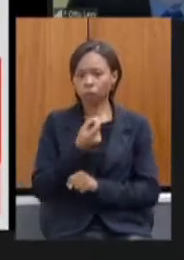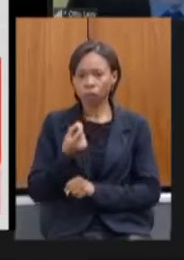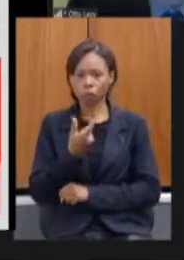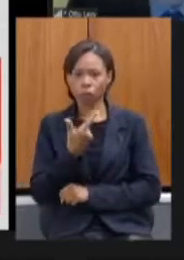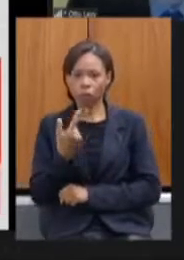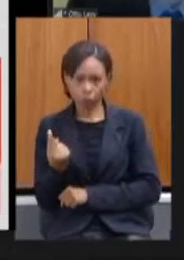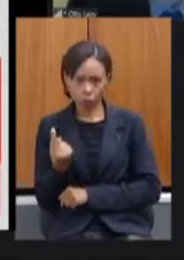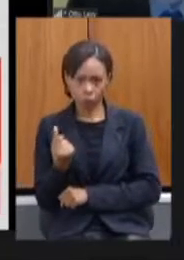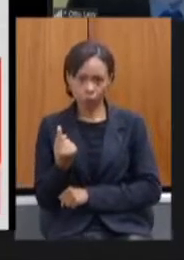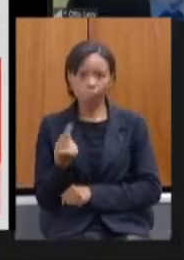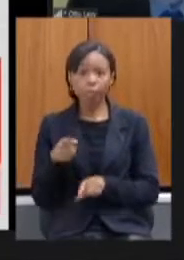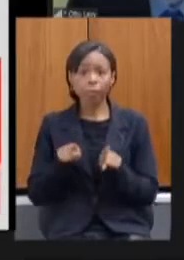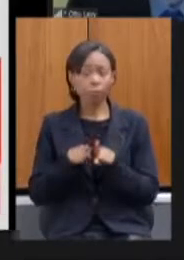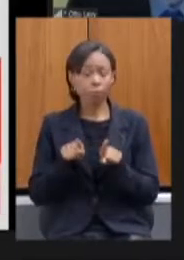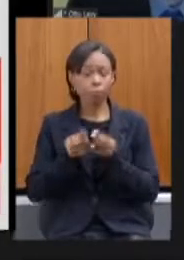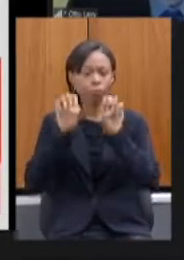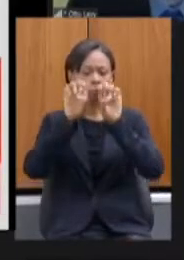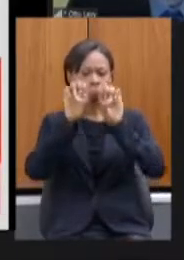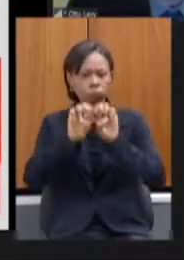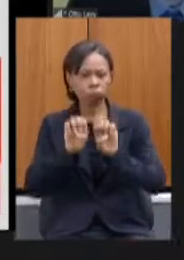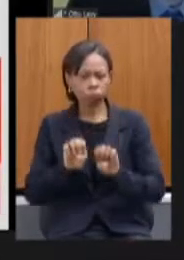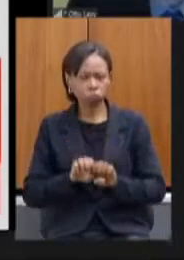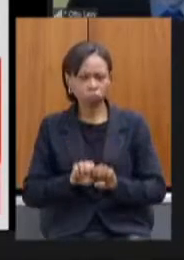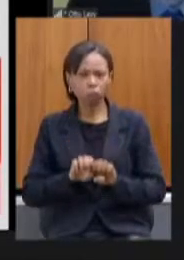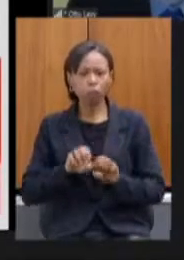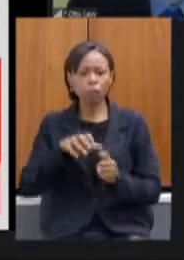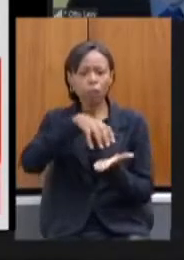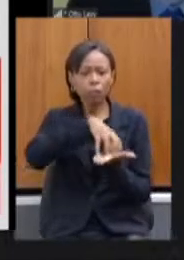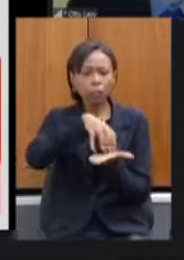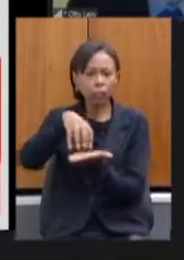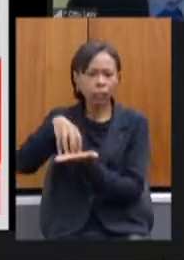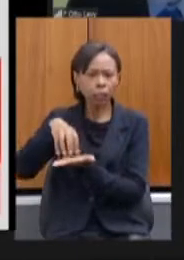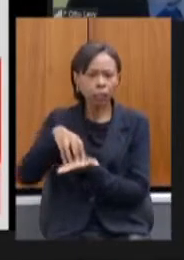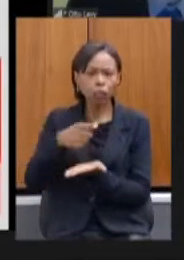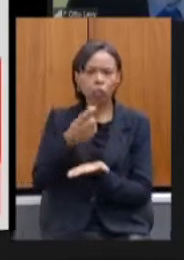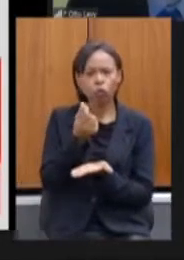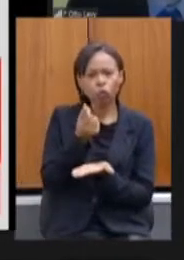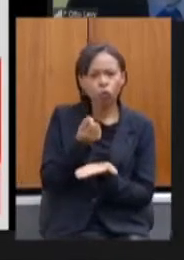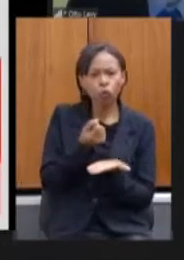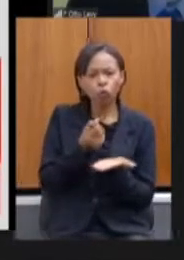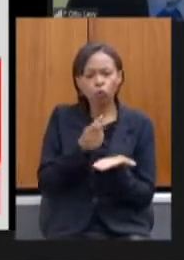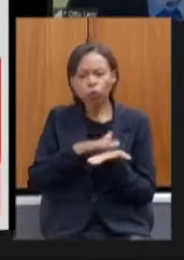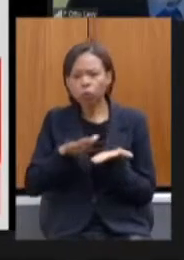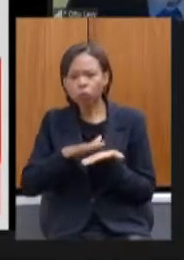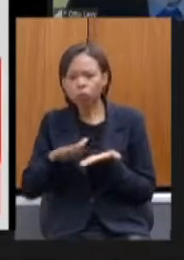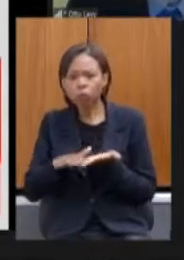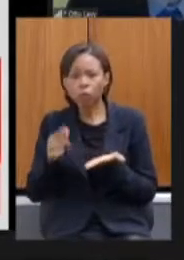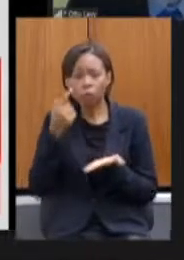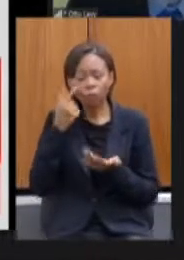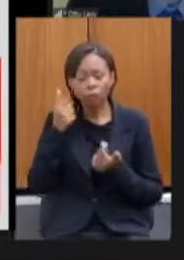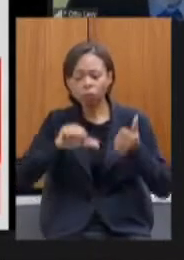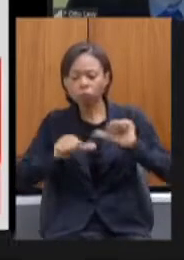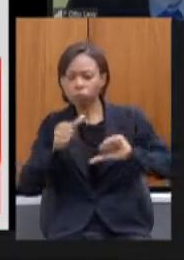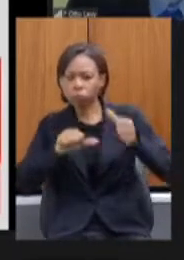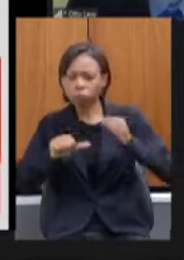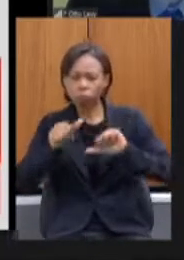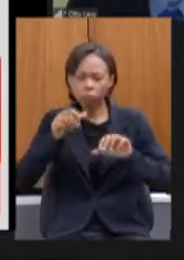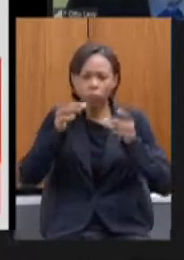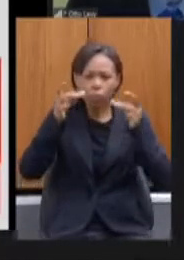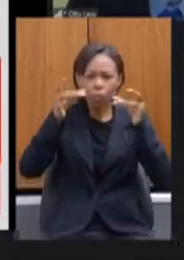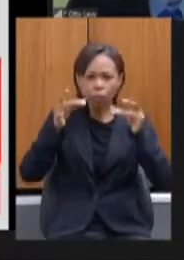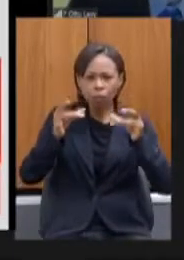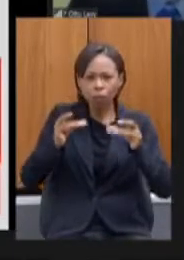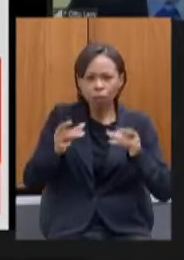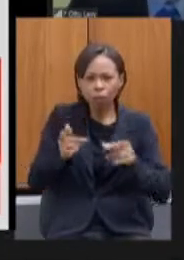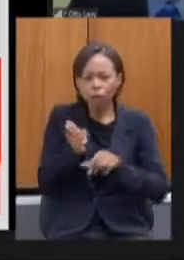centros de custo que irão permitir uma análise detalhada e gerencial de como os